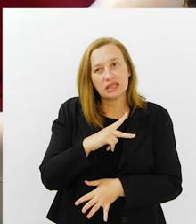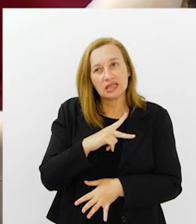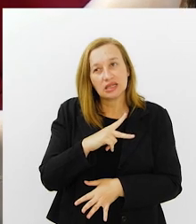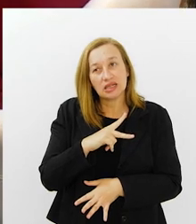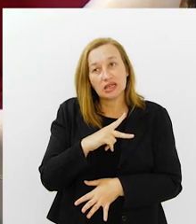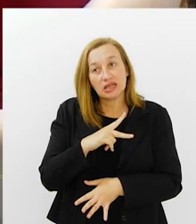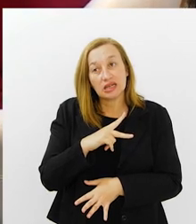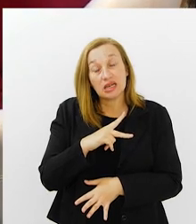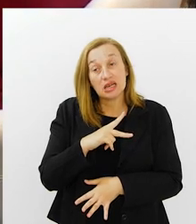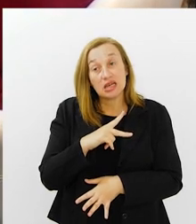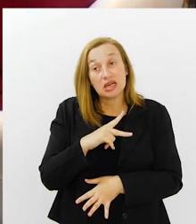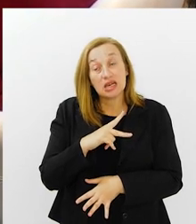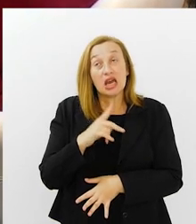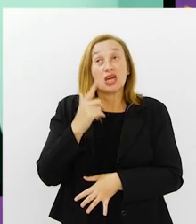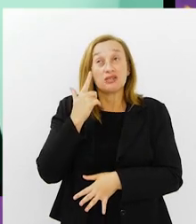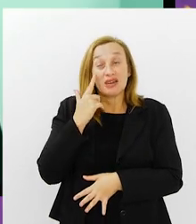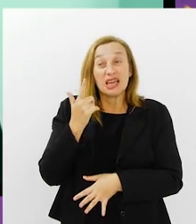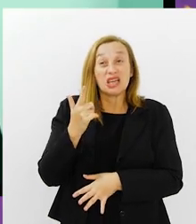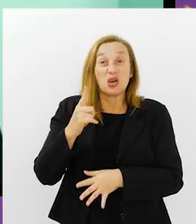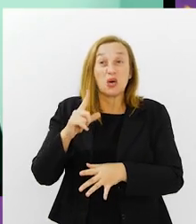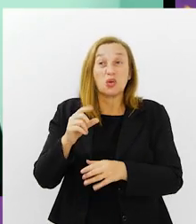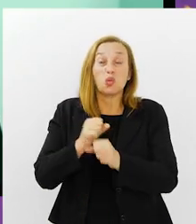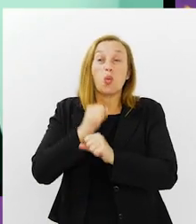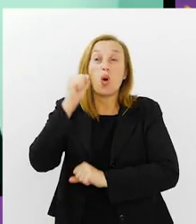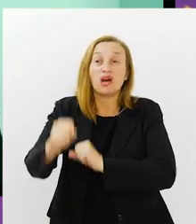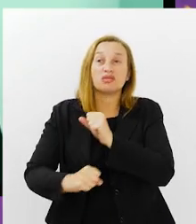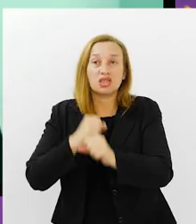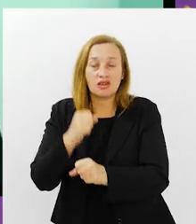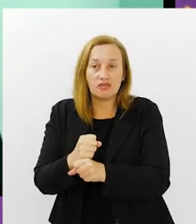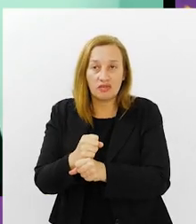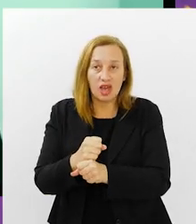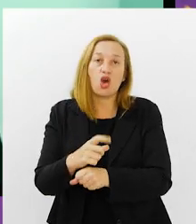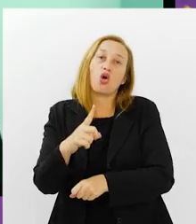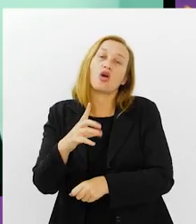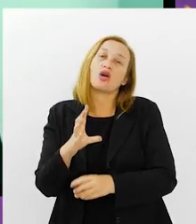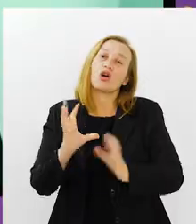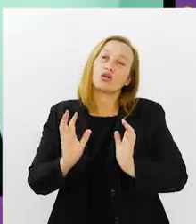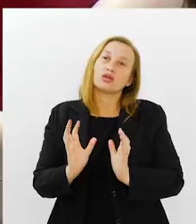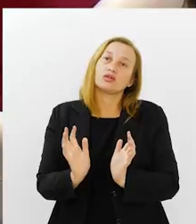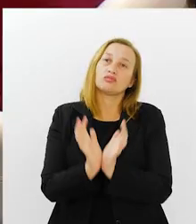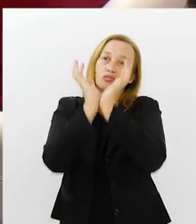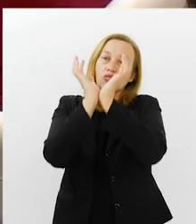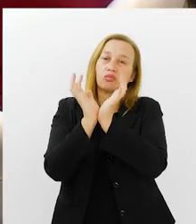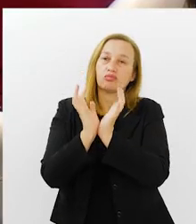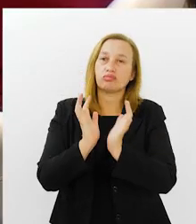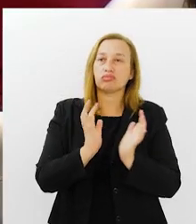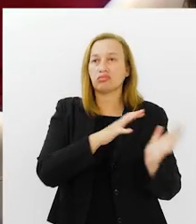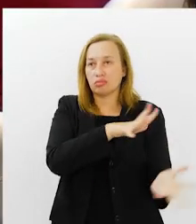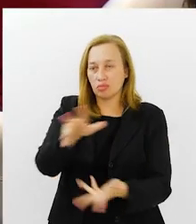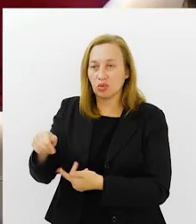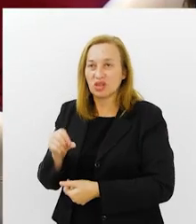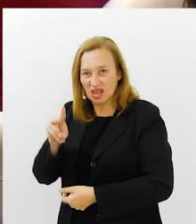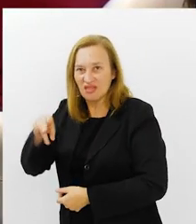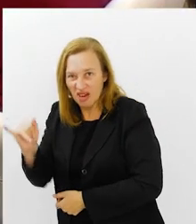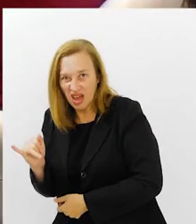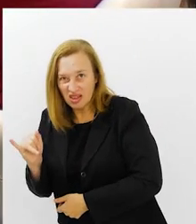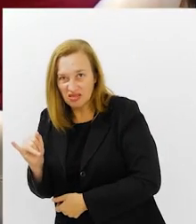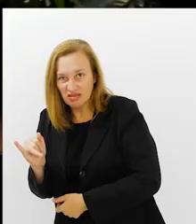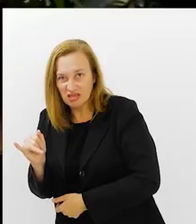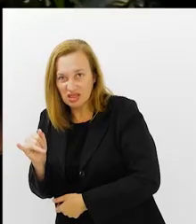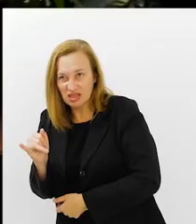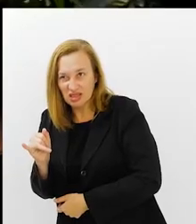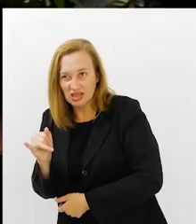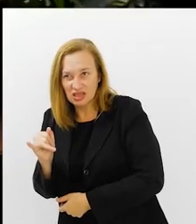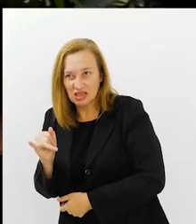a redenção dele vai ser a Copa. Mas será que ele vai à próxima Copa? Essa é a pergunta que eu ia fazer para você. Você